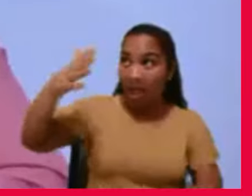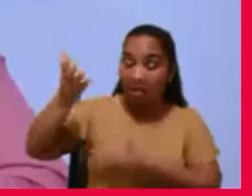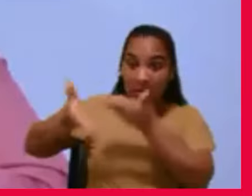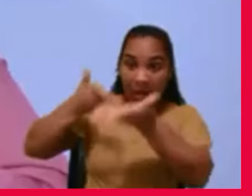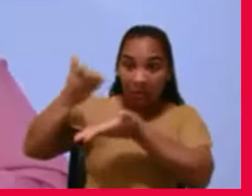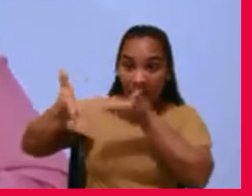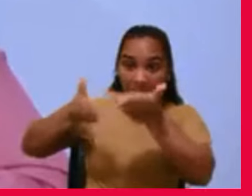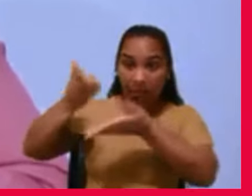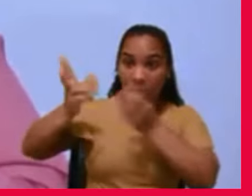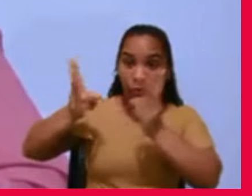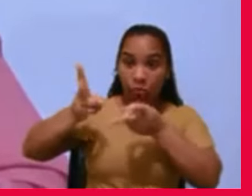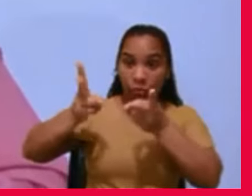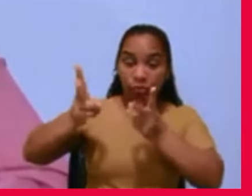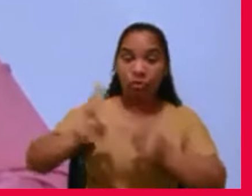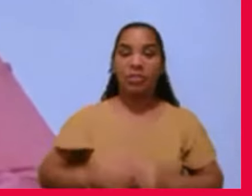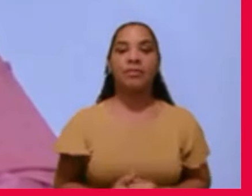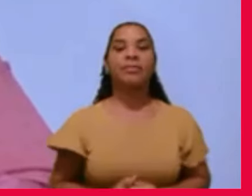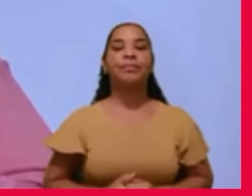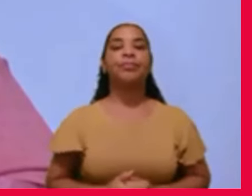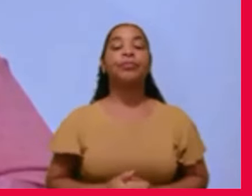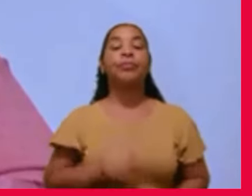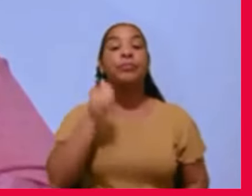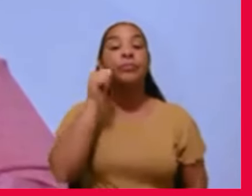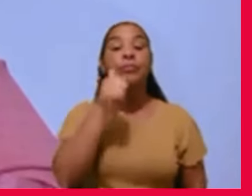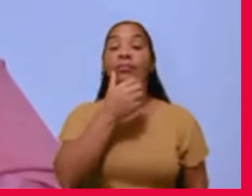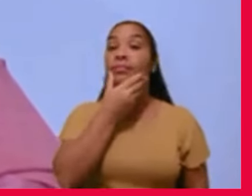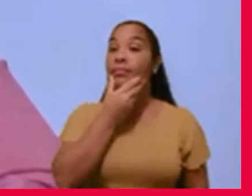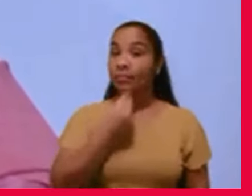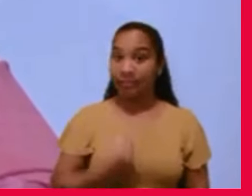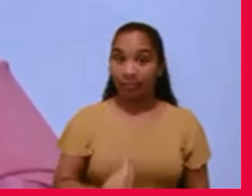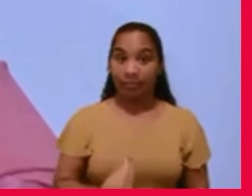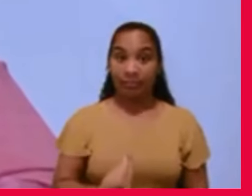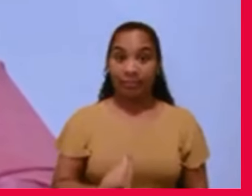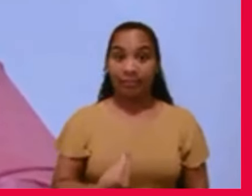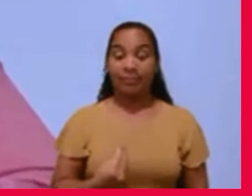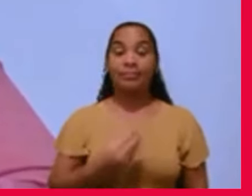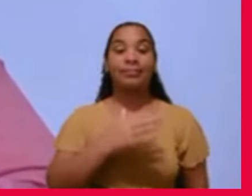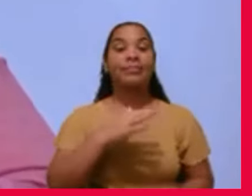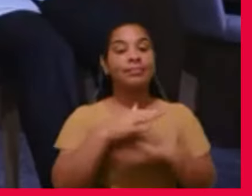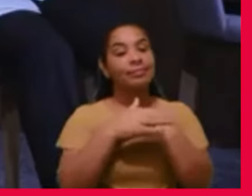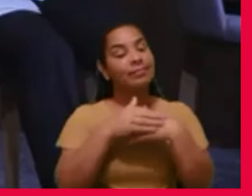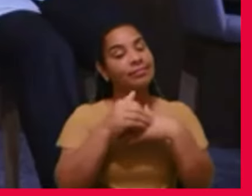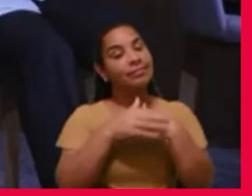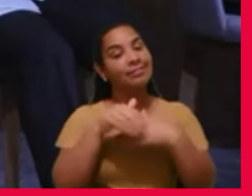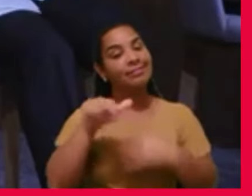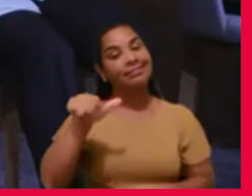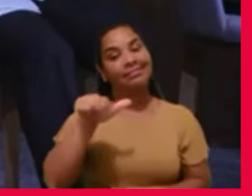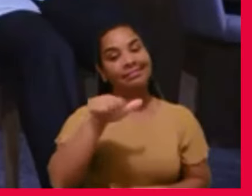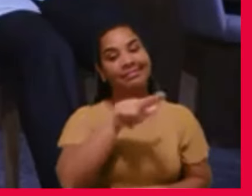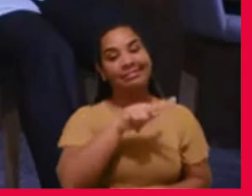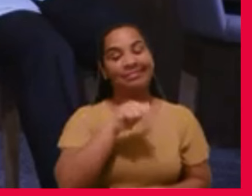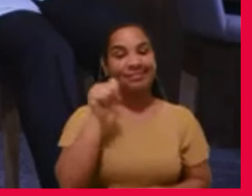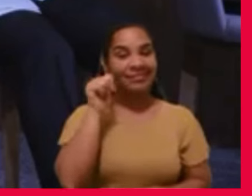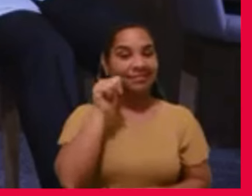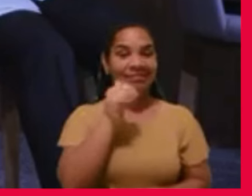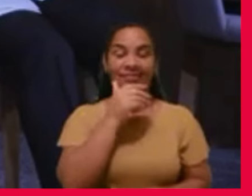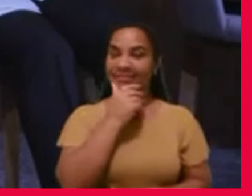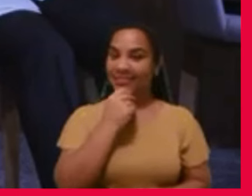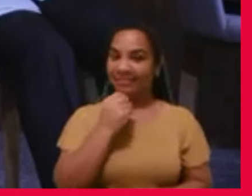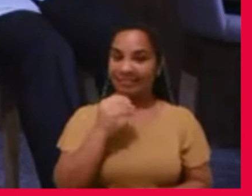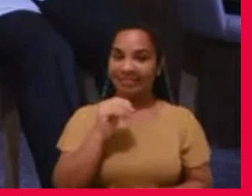Senhoras e senhores, queridas irmãs, queridos irmãos